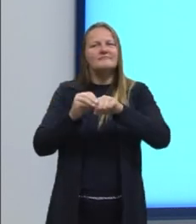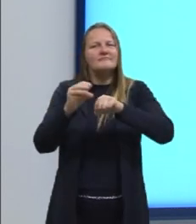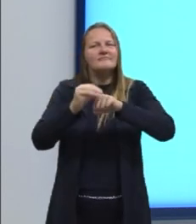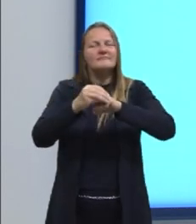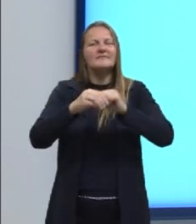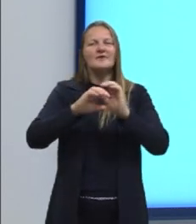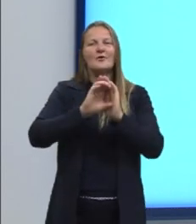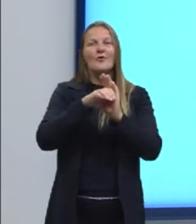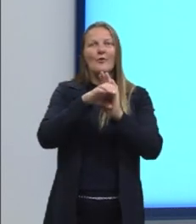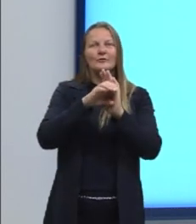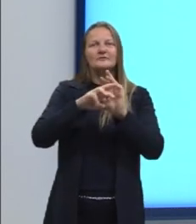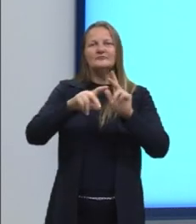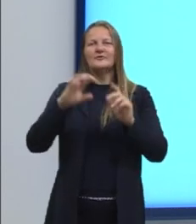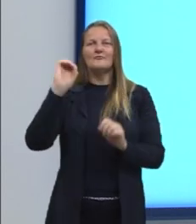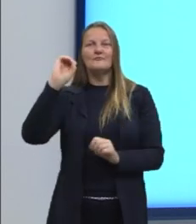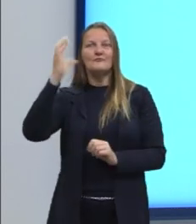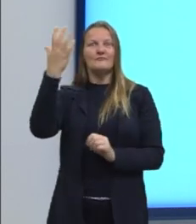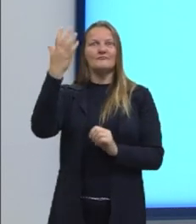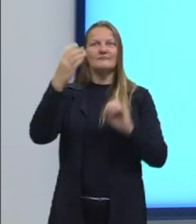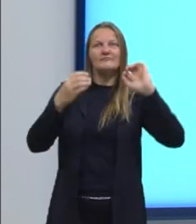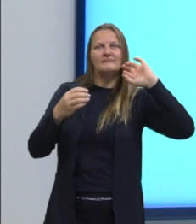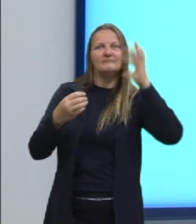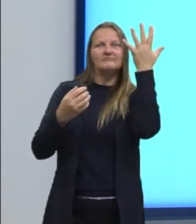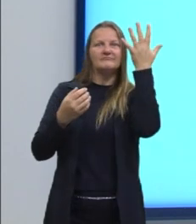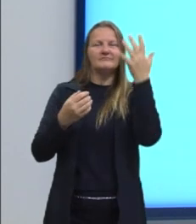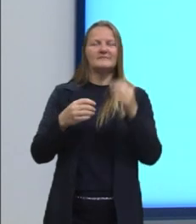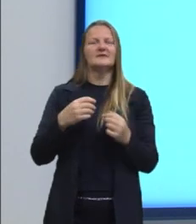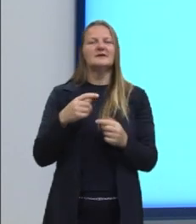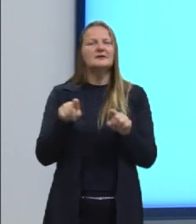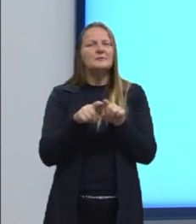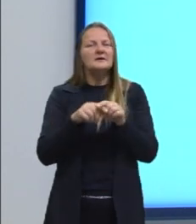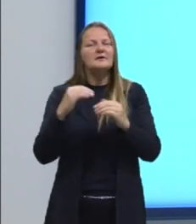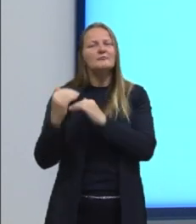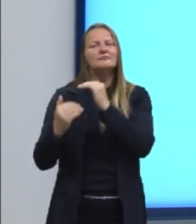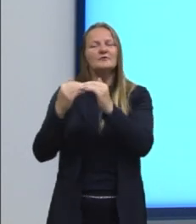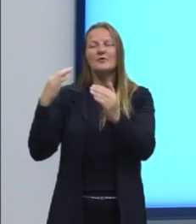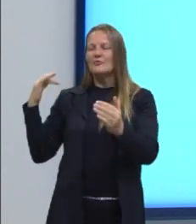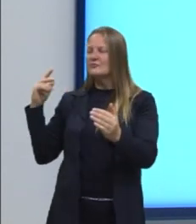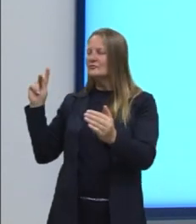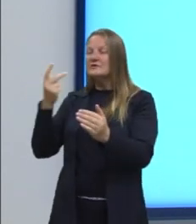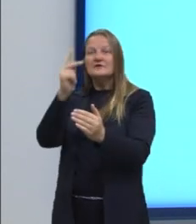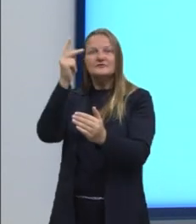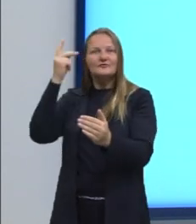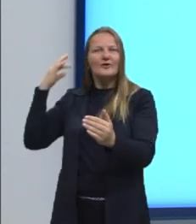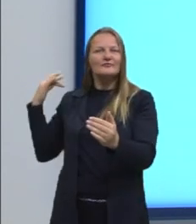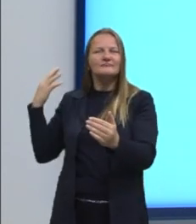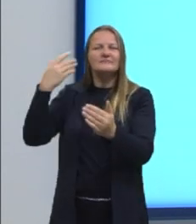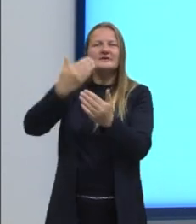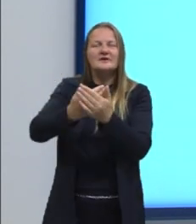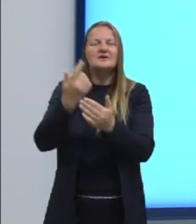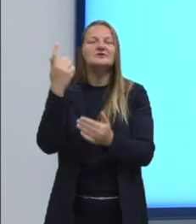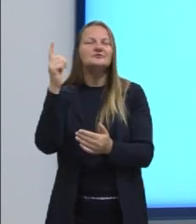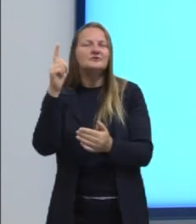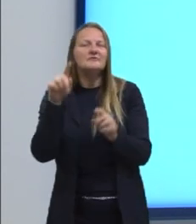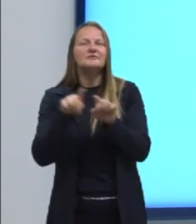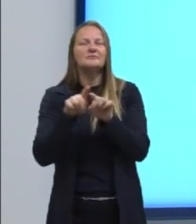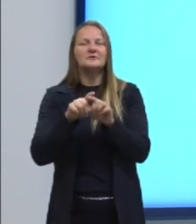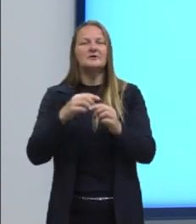compreensão de fenômenos naturais, de processos históricos, geográficos, da produção